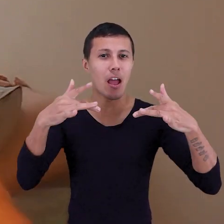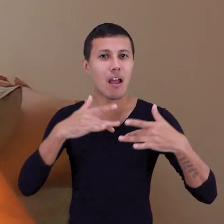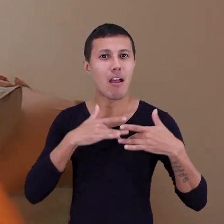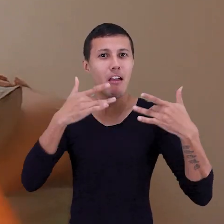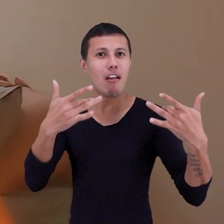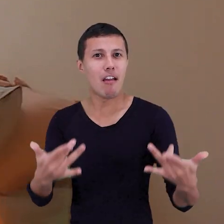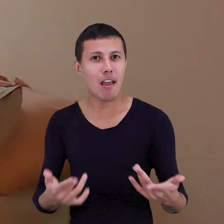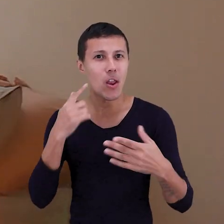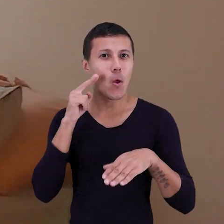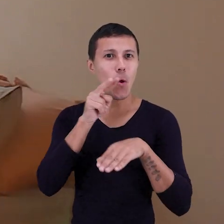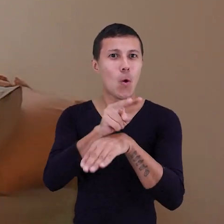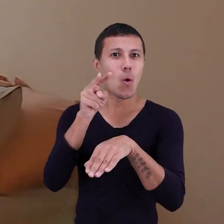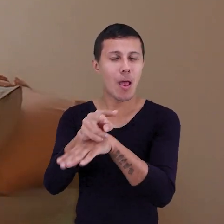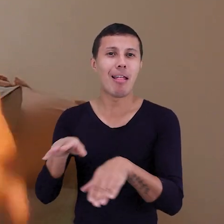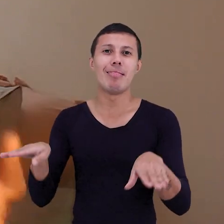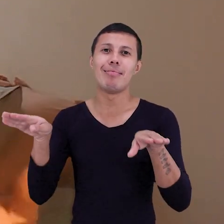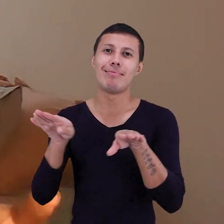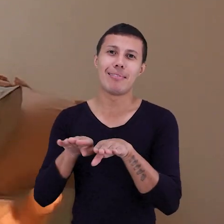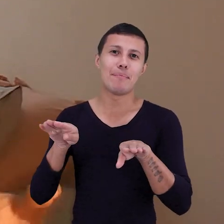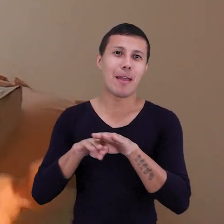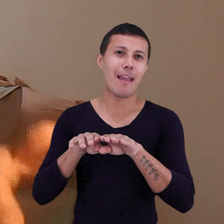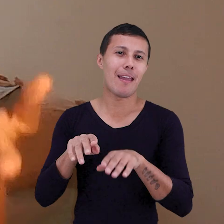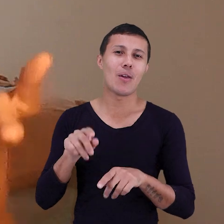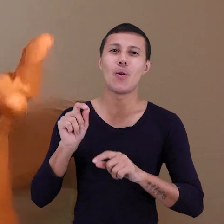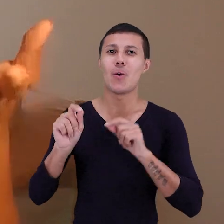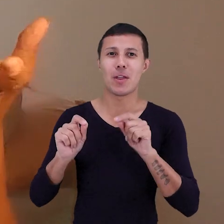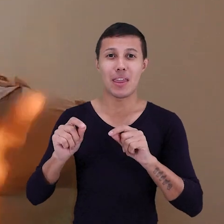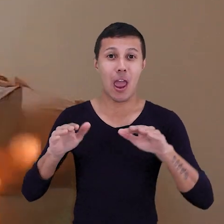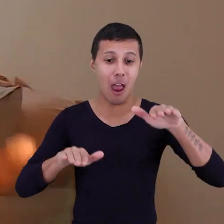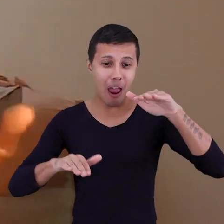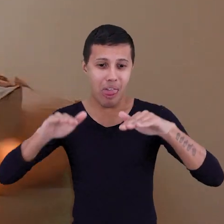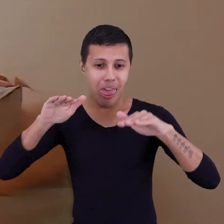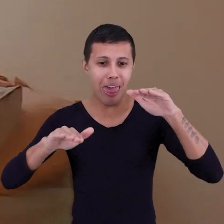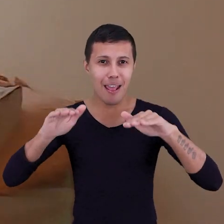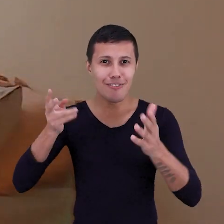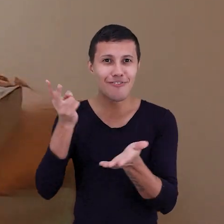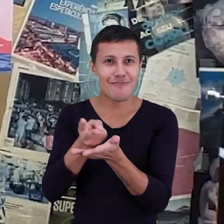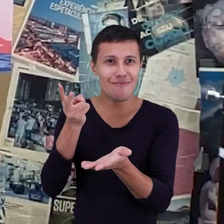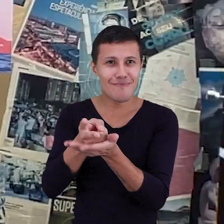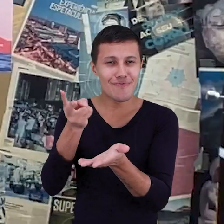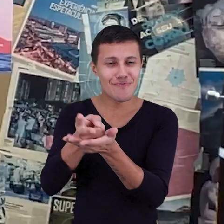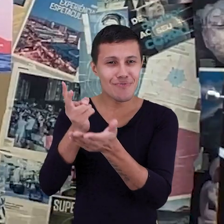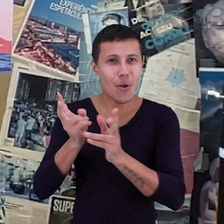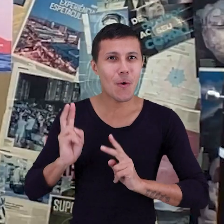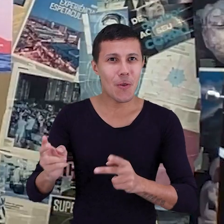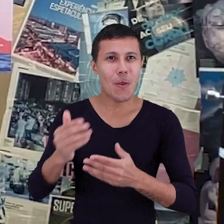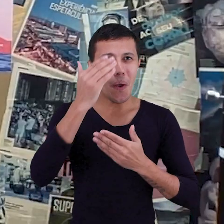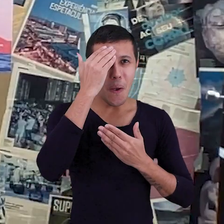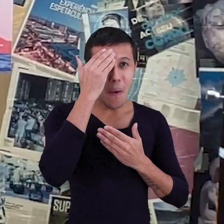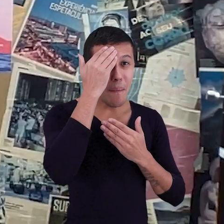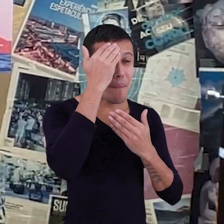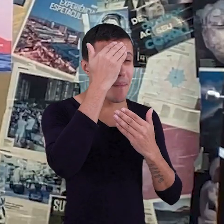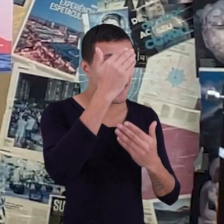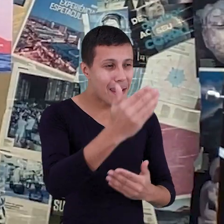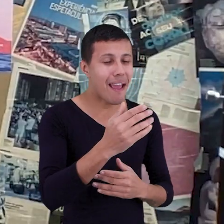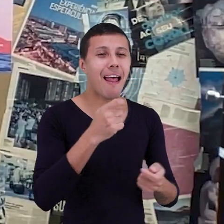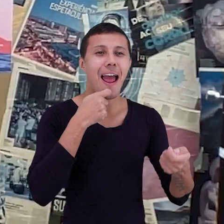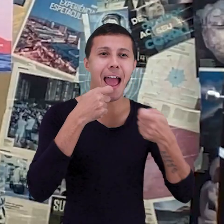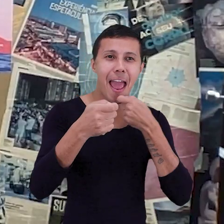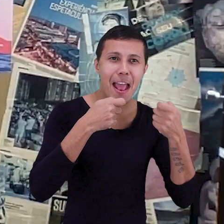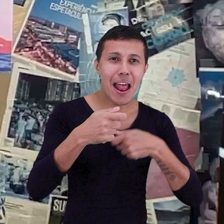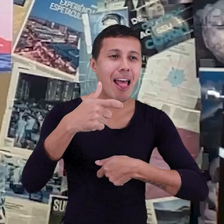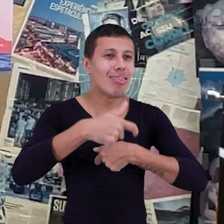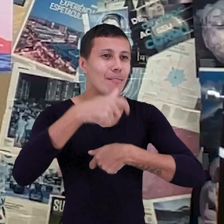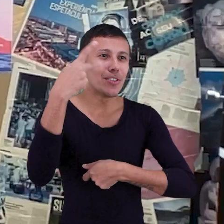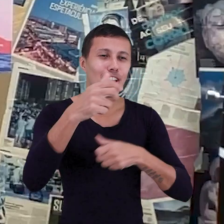generosidade, cuidado, e é isso que vai fazer com que esse equilíbrio comece a acontecer. Muito obrigada aí pela sua entrevista, pelo